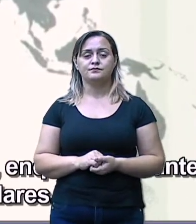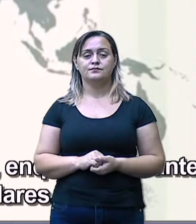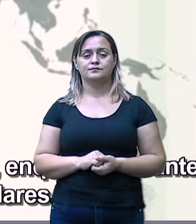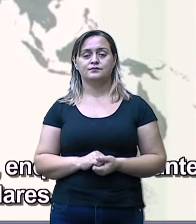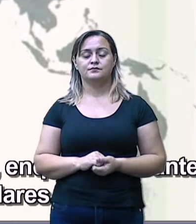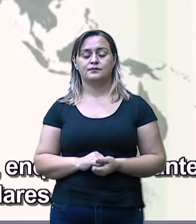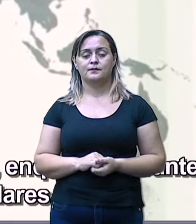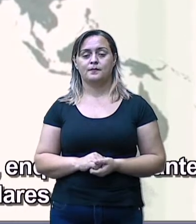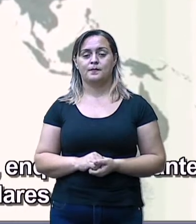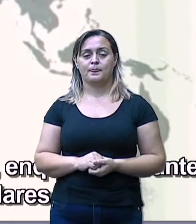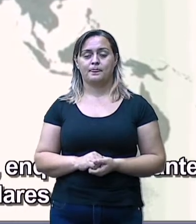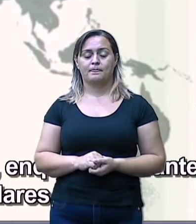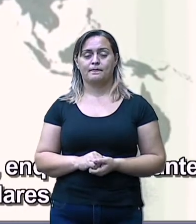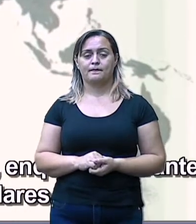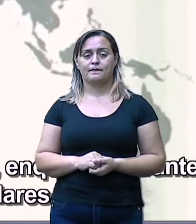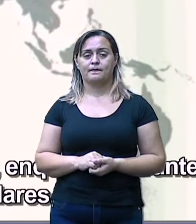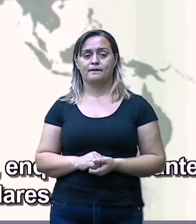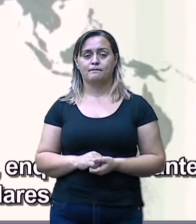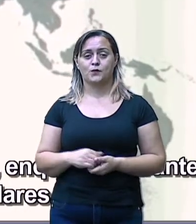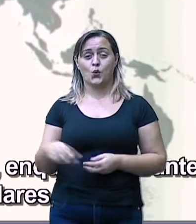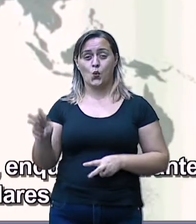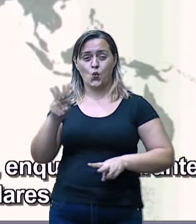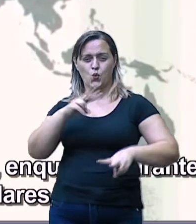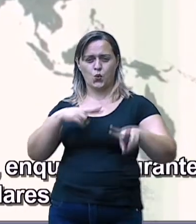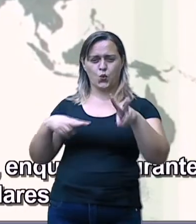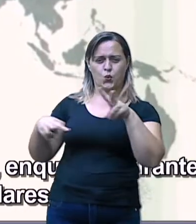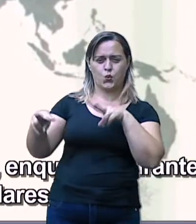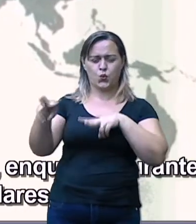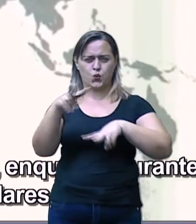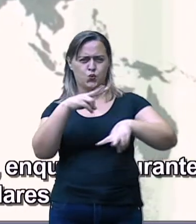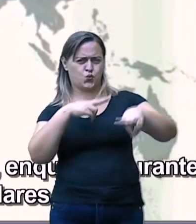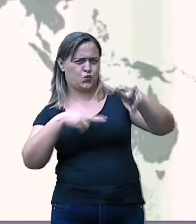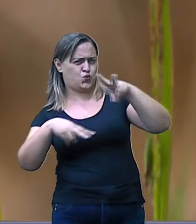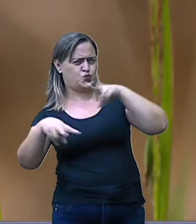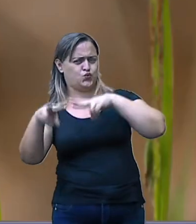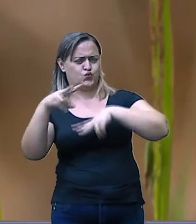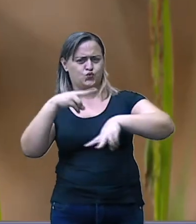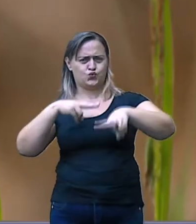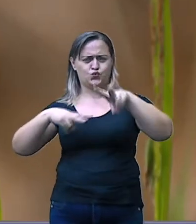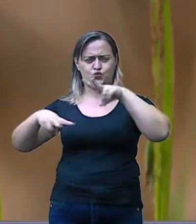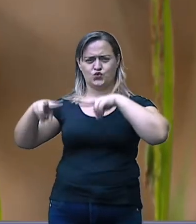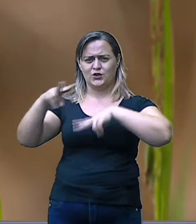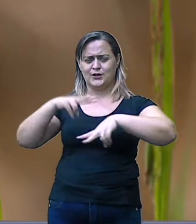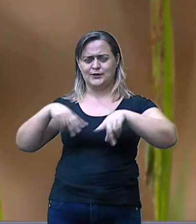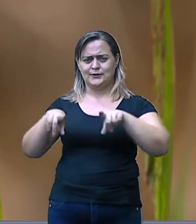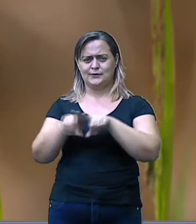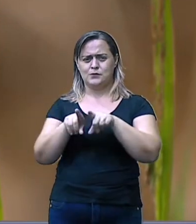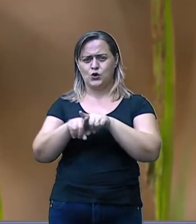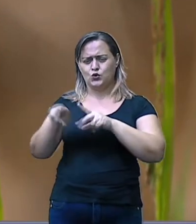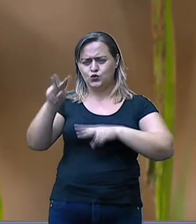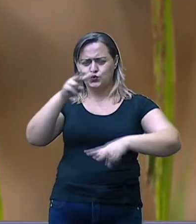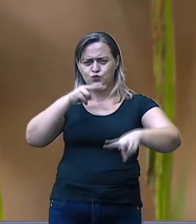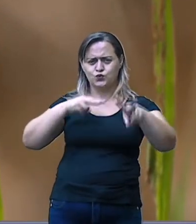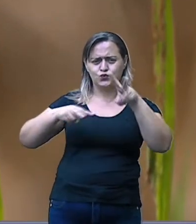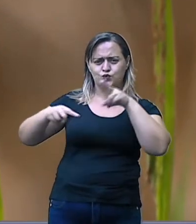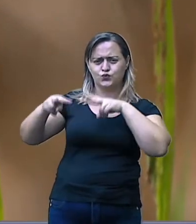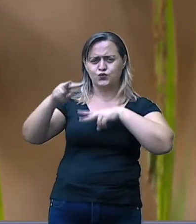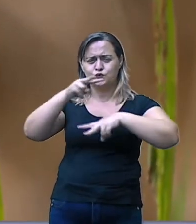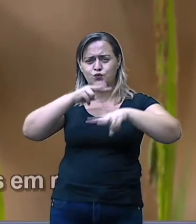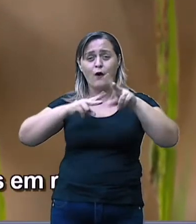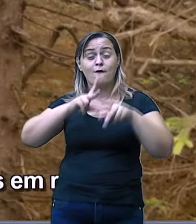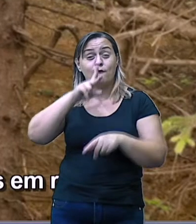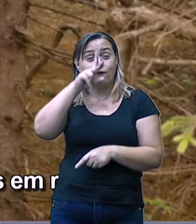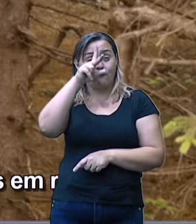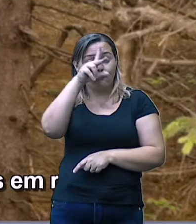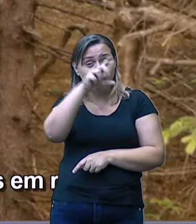Certo? Os ventos, esses ventos polares, eles castigam